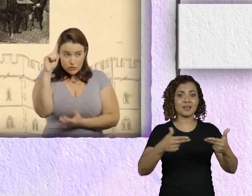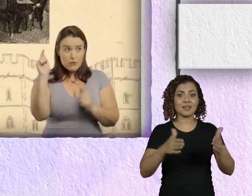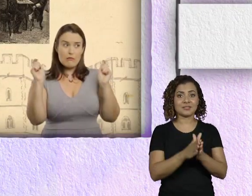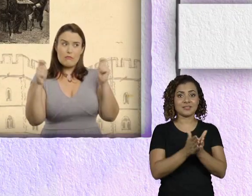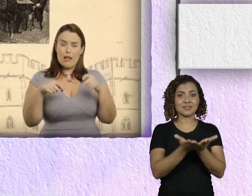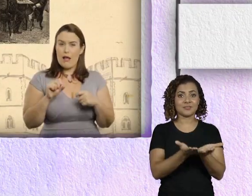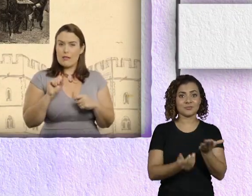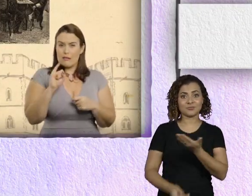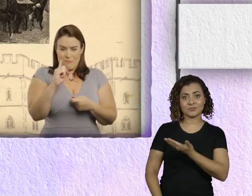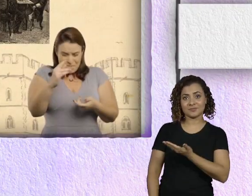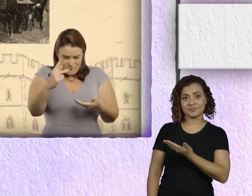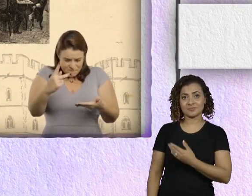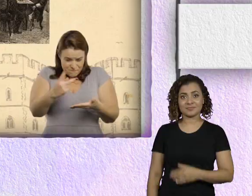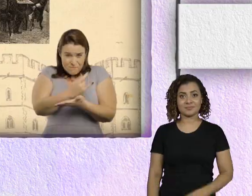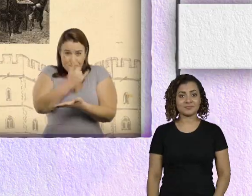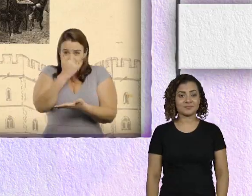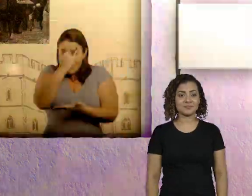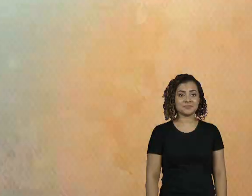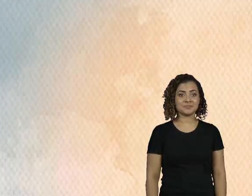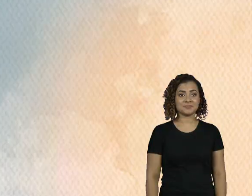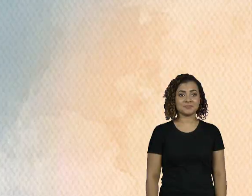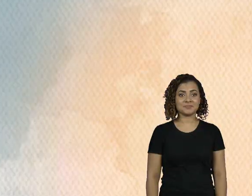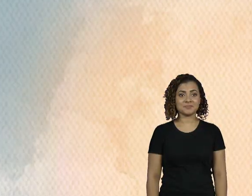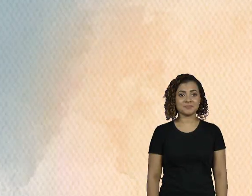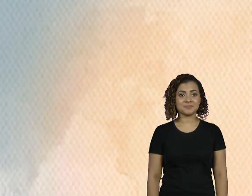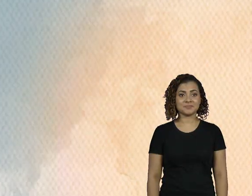possível se nada de errado acontecesse.